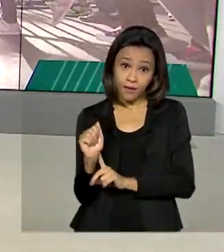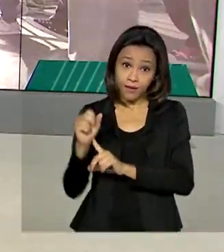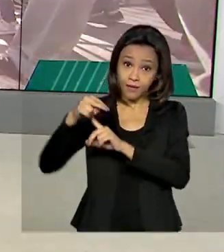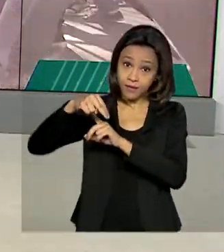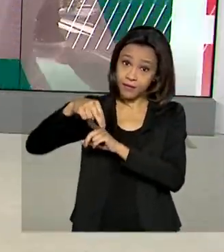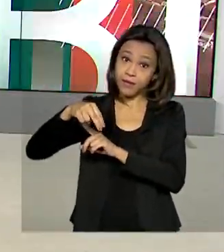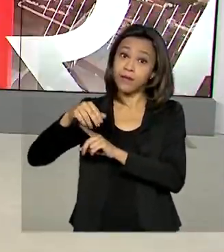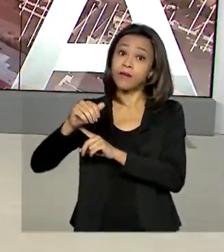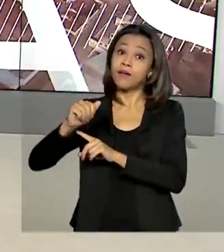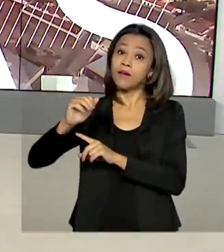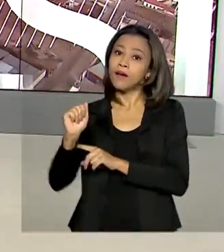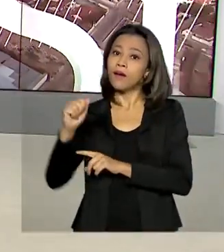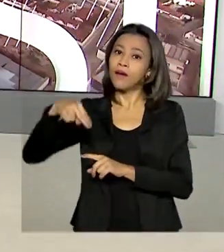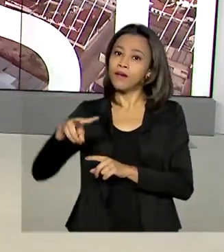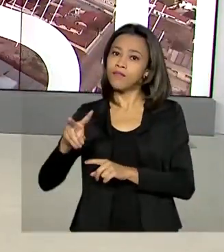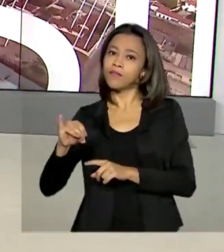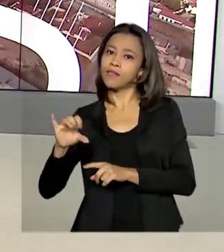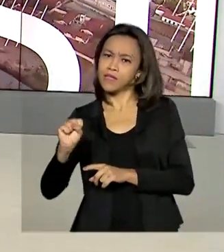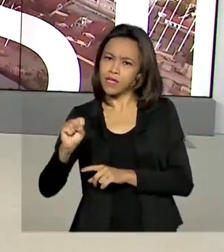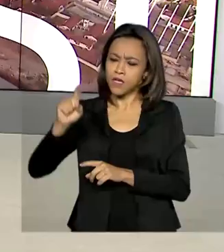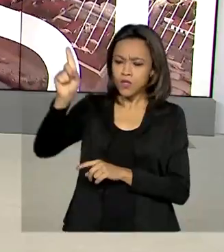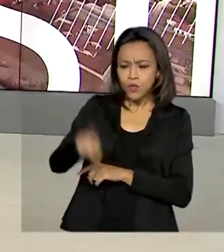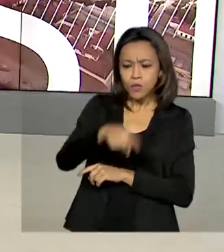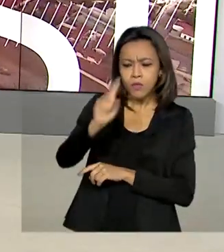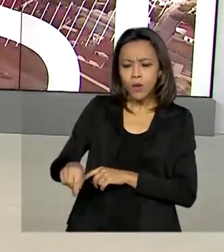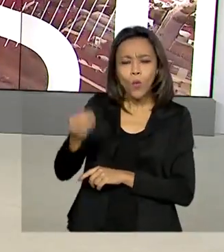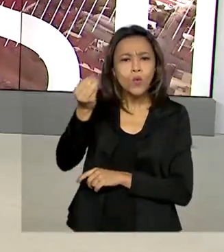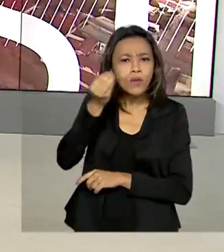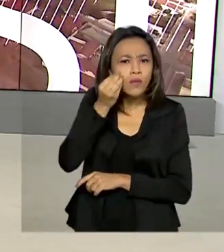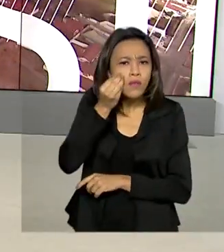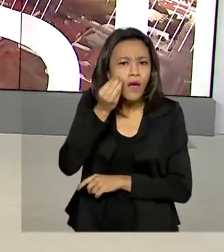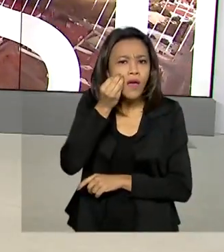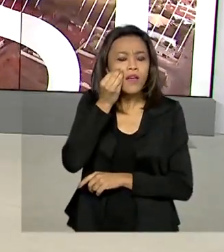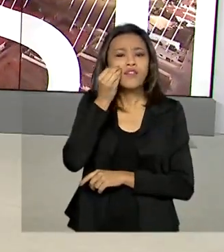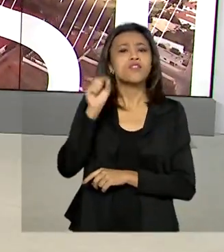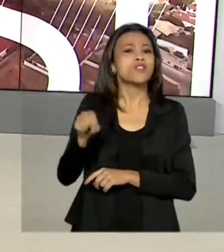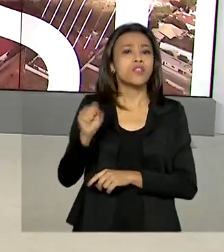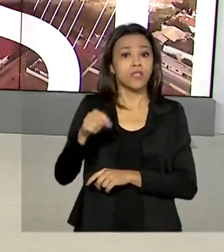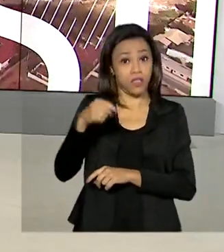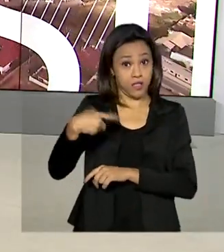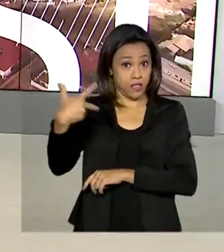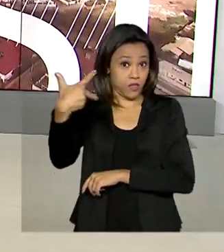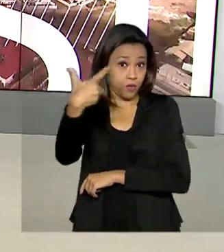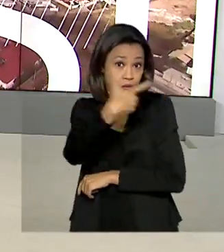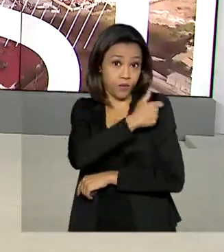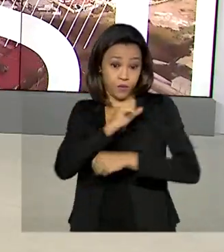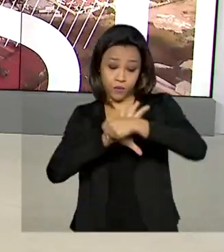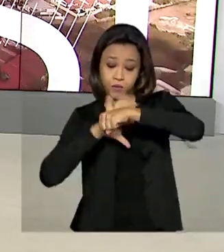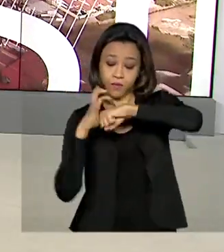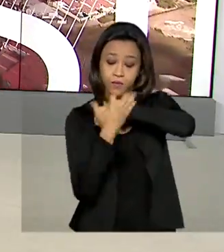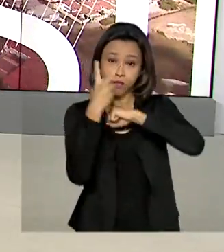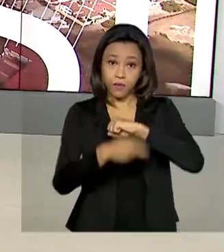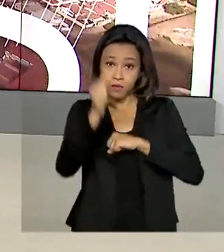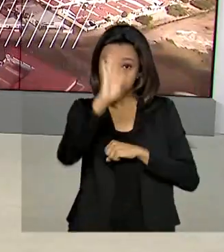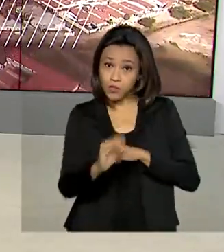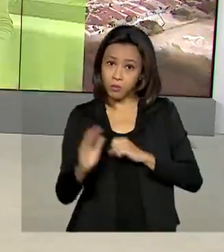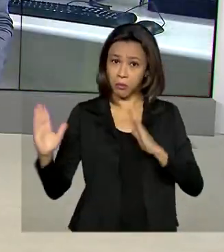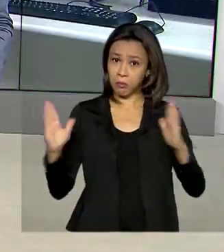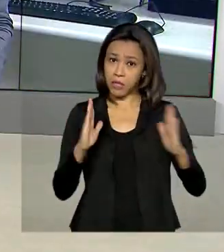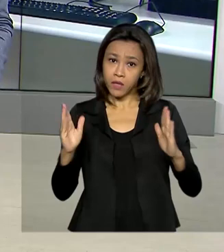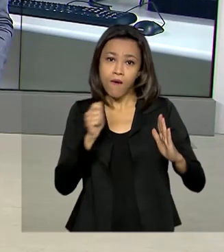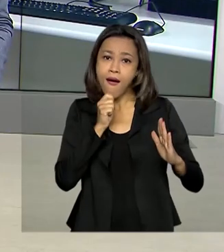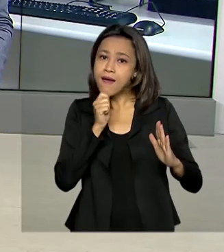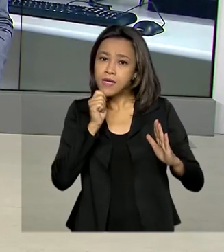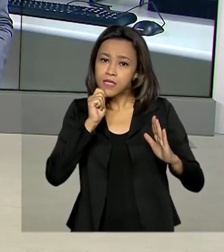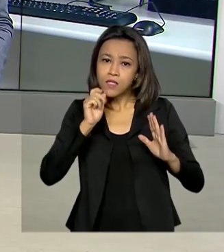Vigilância Sanitária suspendeu os testes com a vacina Coronavac aqui no Brasil por tempo indeterminado. Vamos conversar agora com a